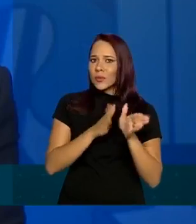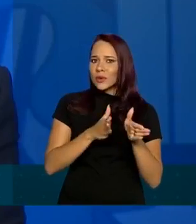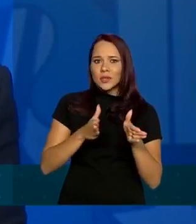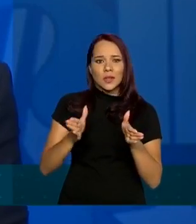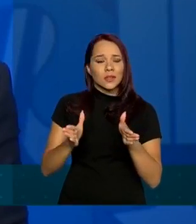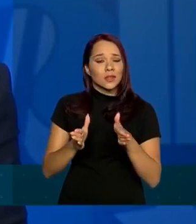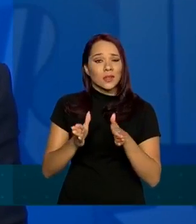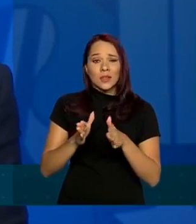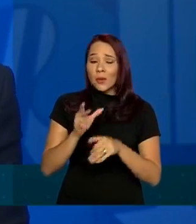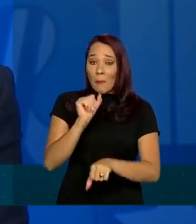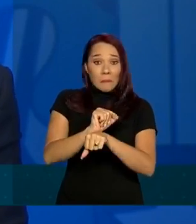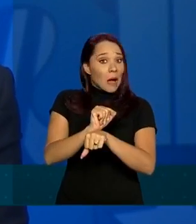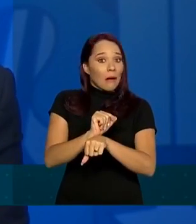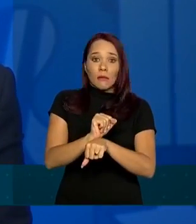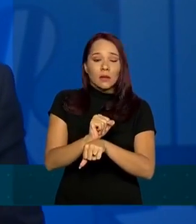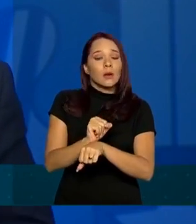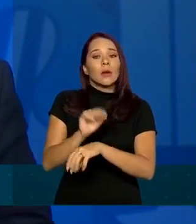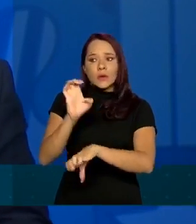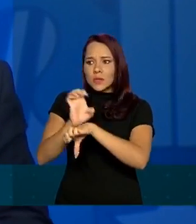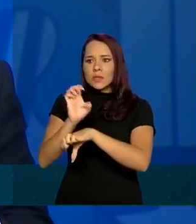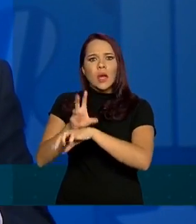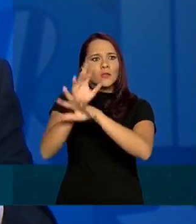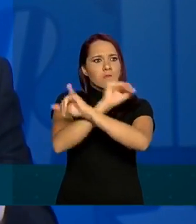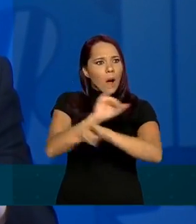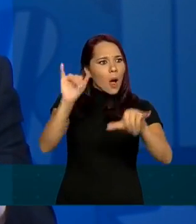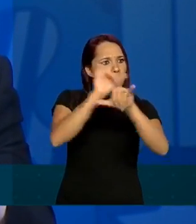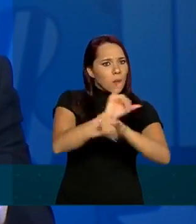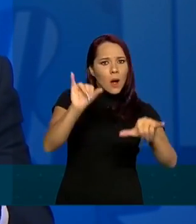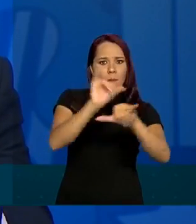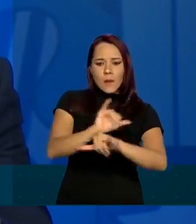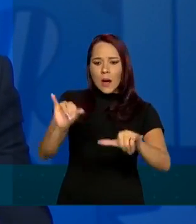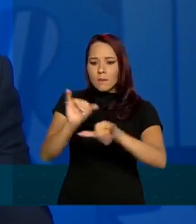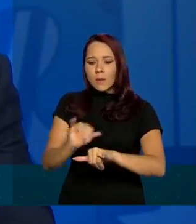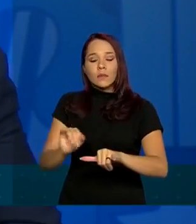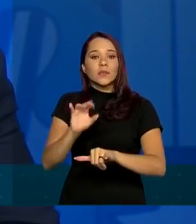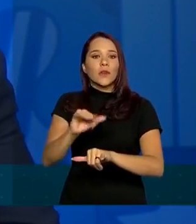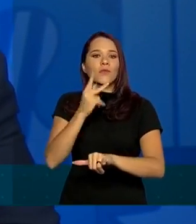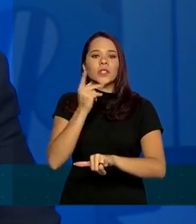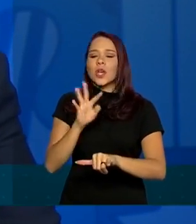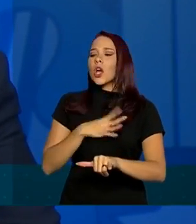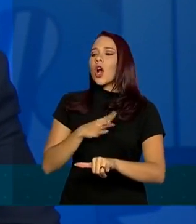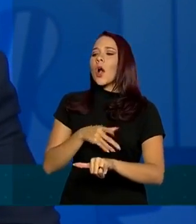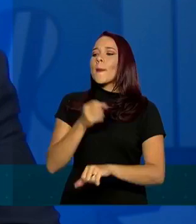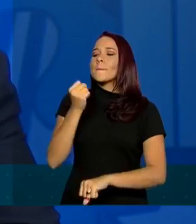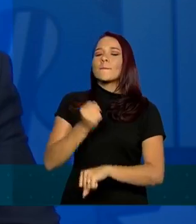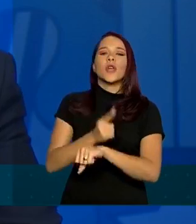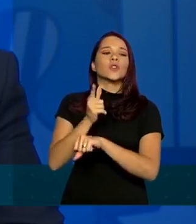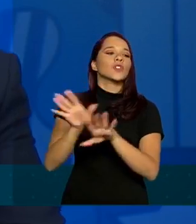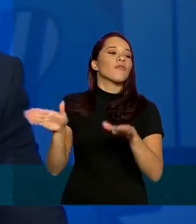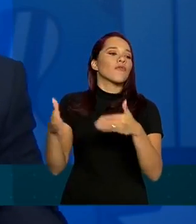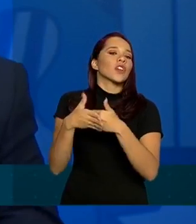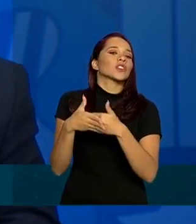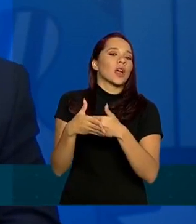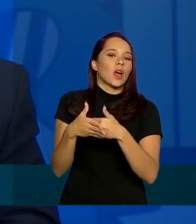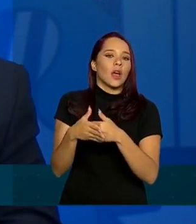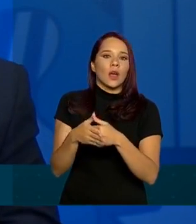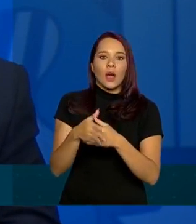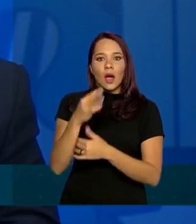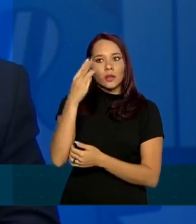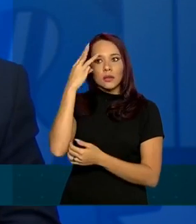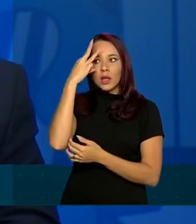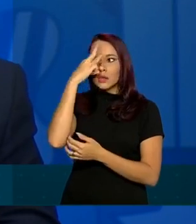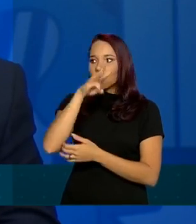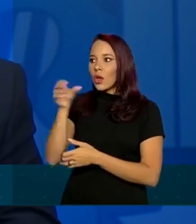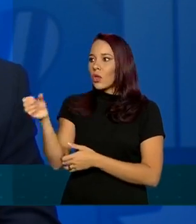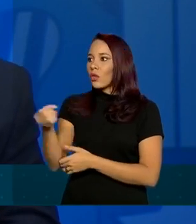dia não para os estados estão publicando de repente se eu estipulasse vou fechar meio dia daqui a três horas